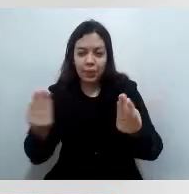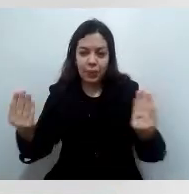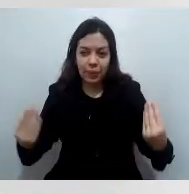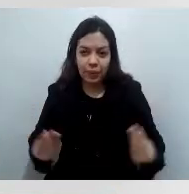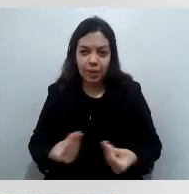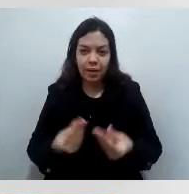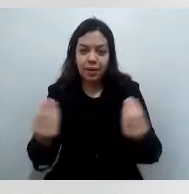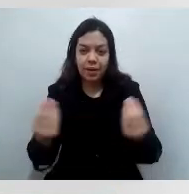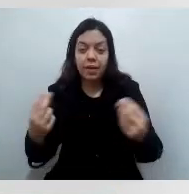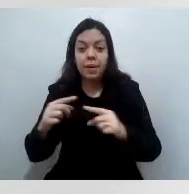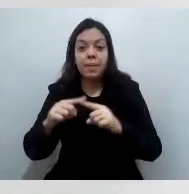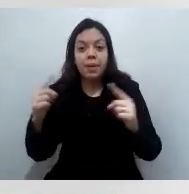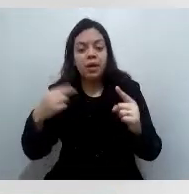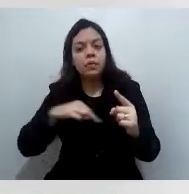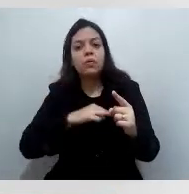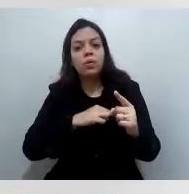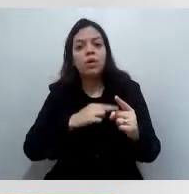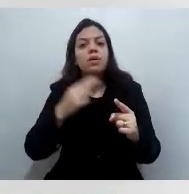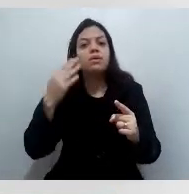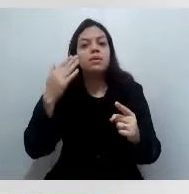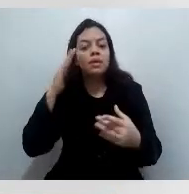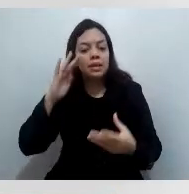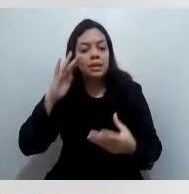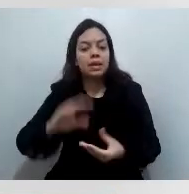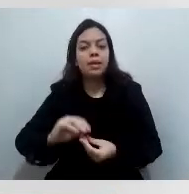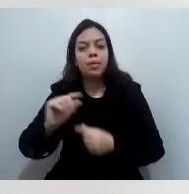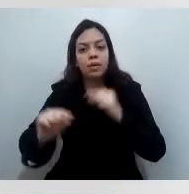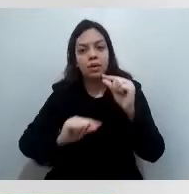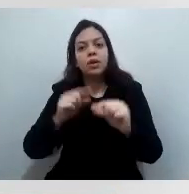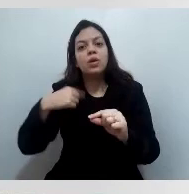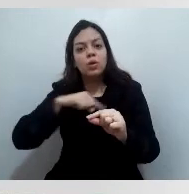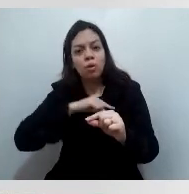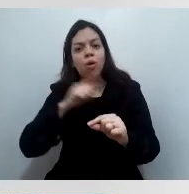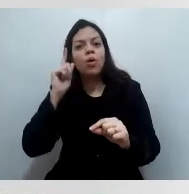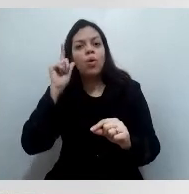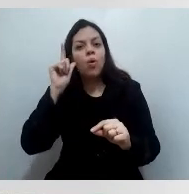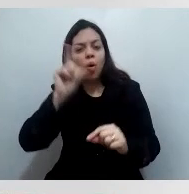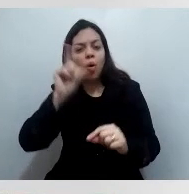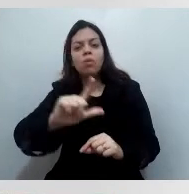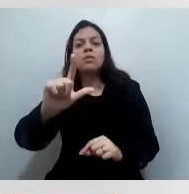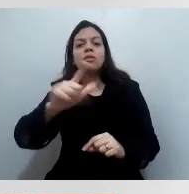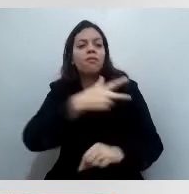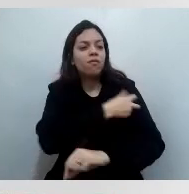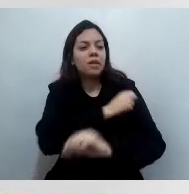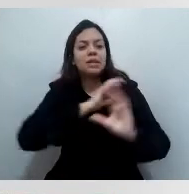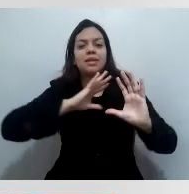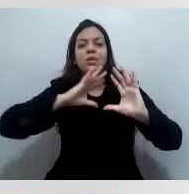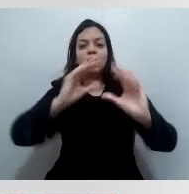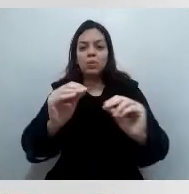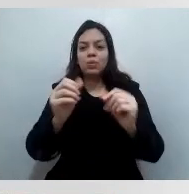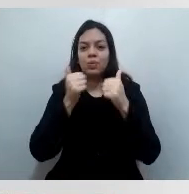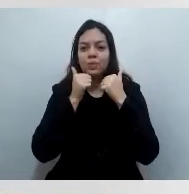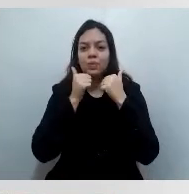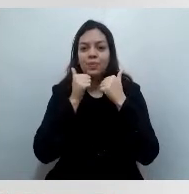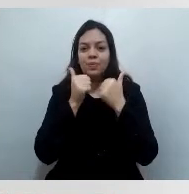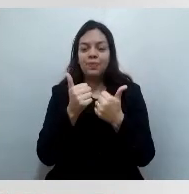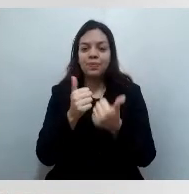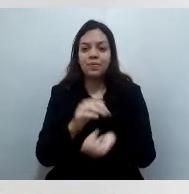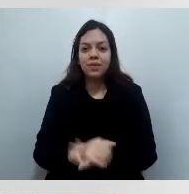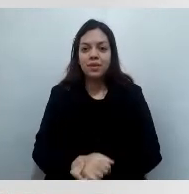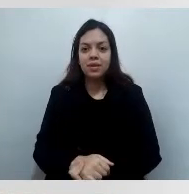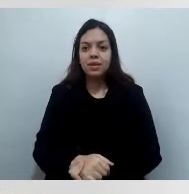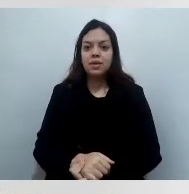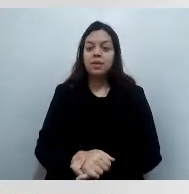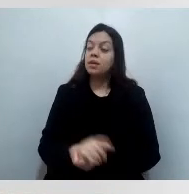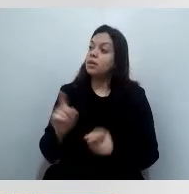condição, nós estamos entendendo que vamos dar conta do recado. Então, e uma outra questão aqui que eu preciso saber se ela é estadual